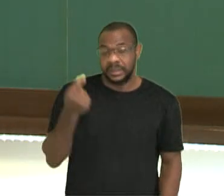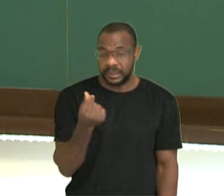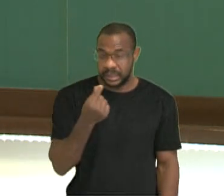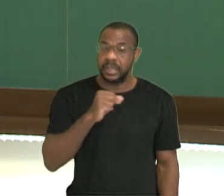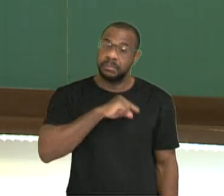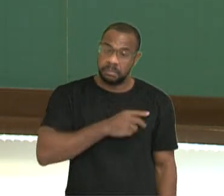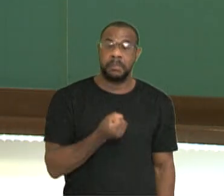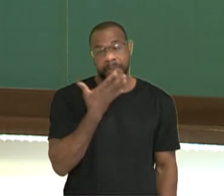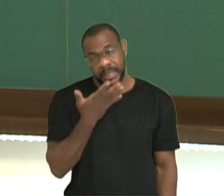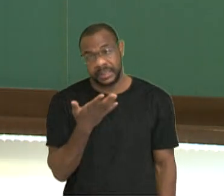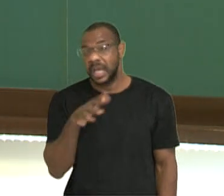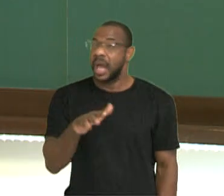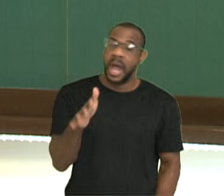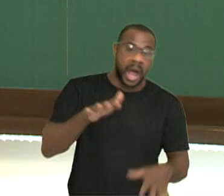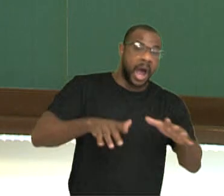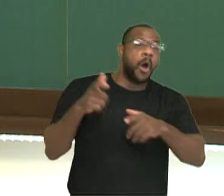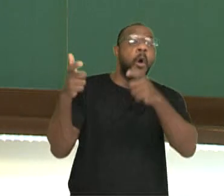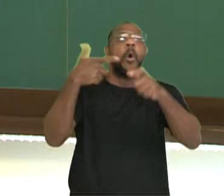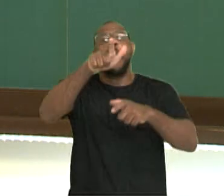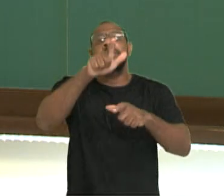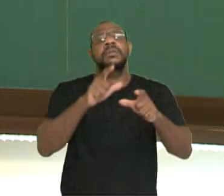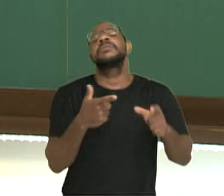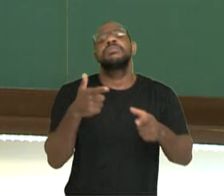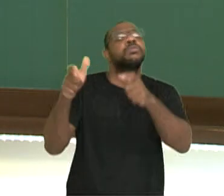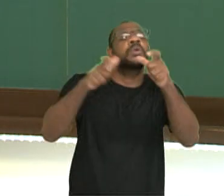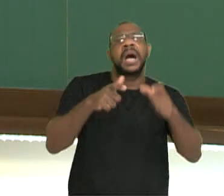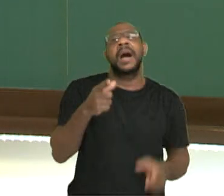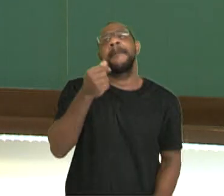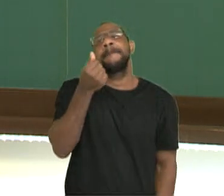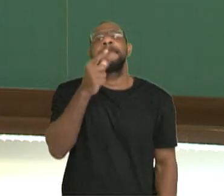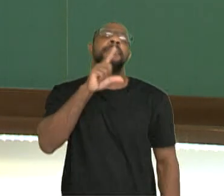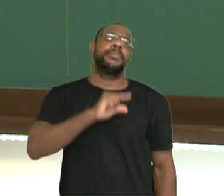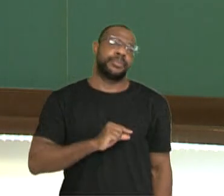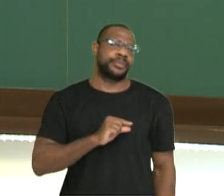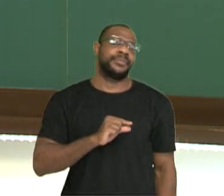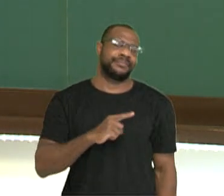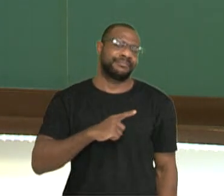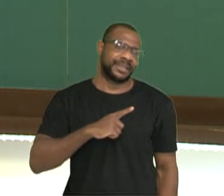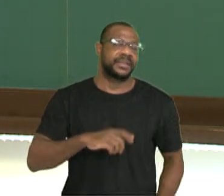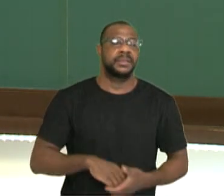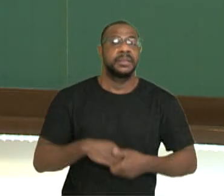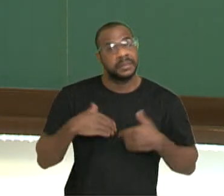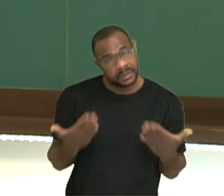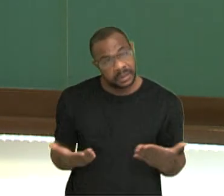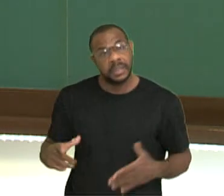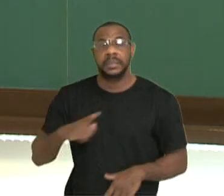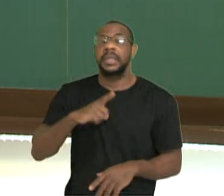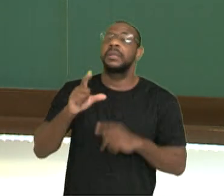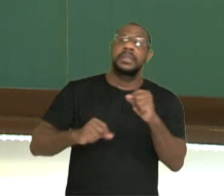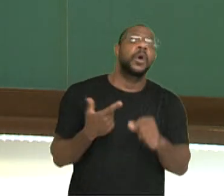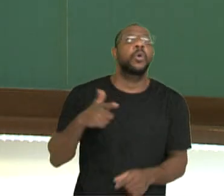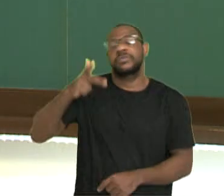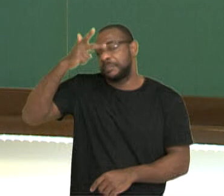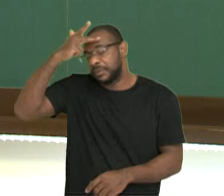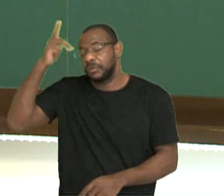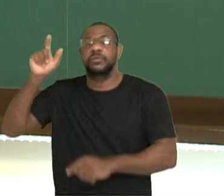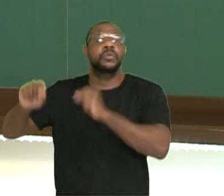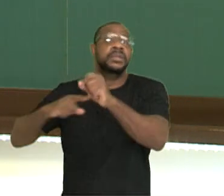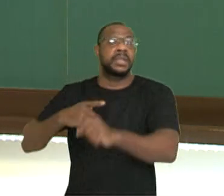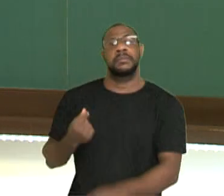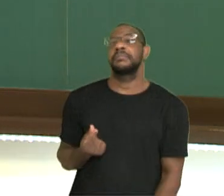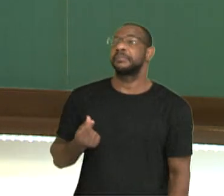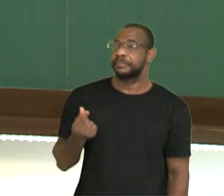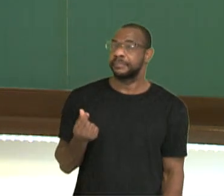ainda se eu analisar a renda da população de forma diferenciada, eu vou verificar que existem muitas pessoas que têm uma